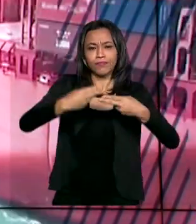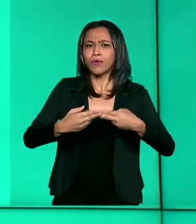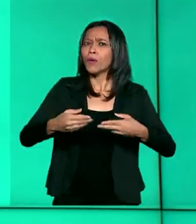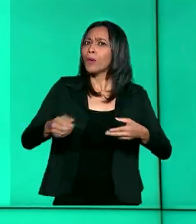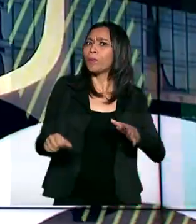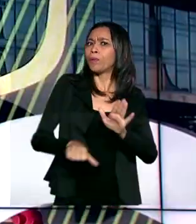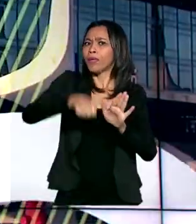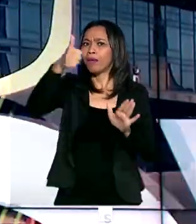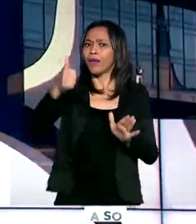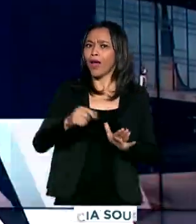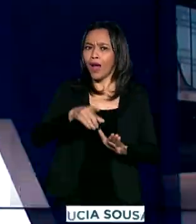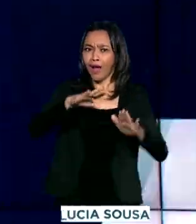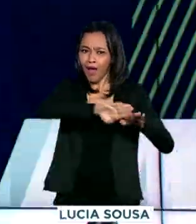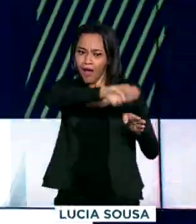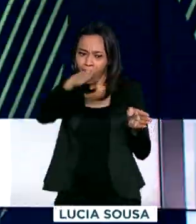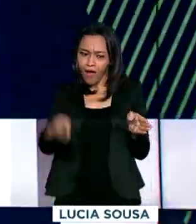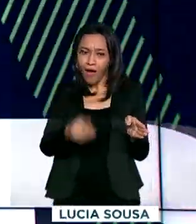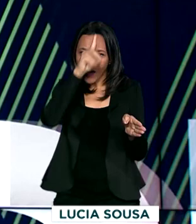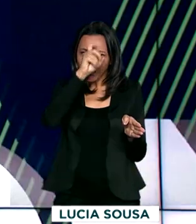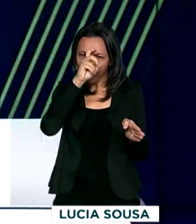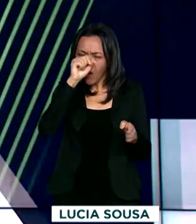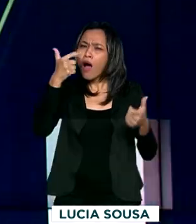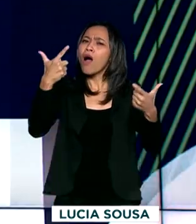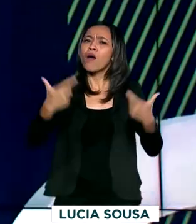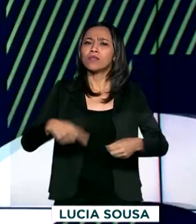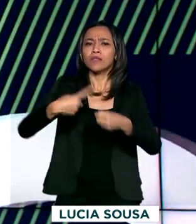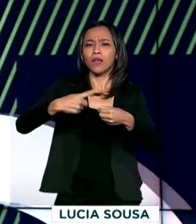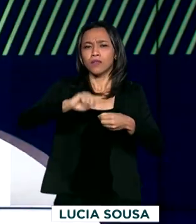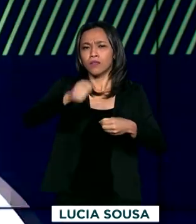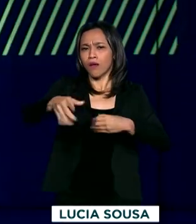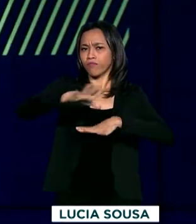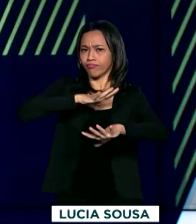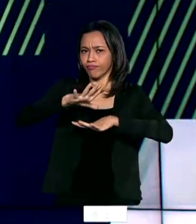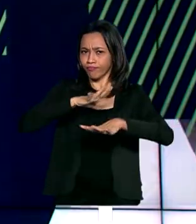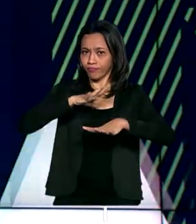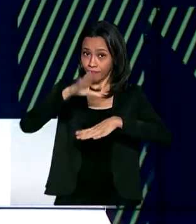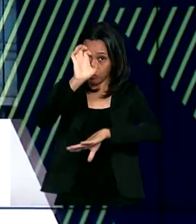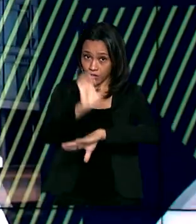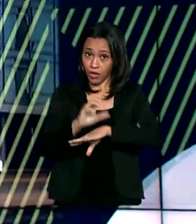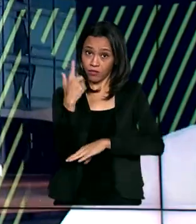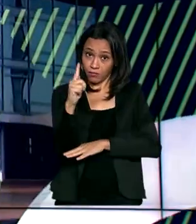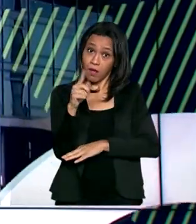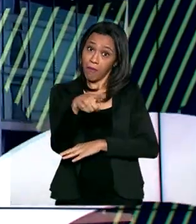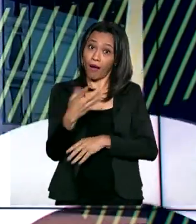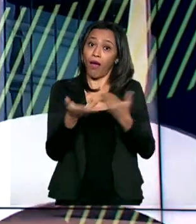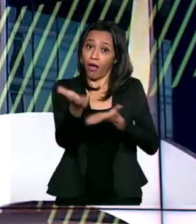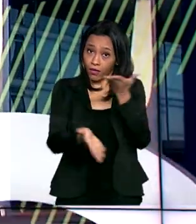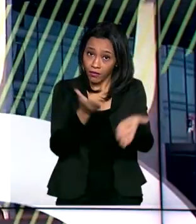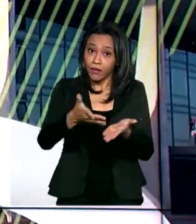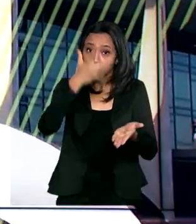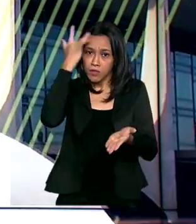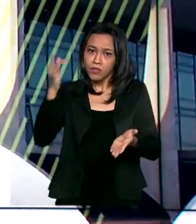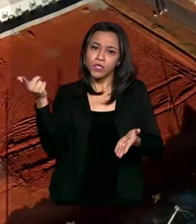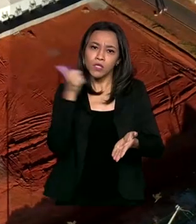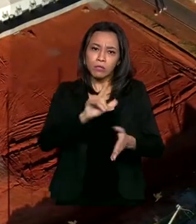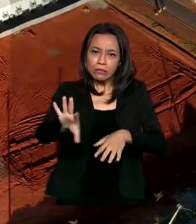pelo governo federal na cidade de Águas Lindas, em Goiás, para atender pacientes diagnosticados com coronavírus.